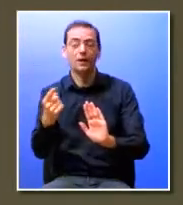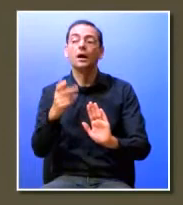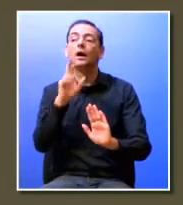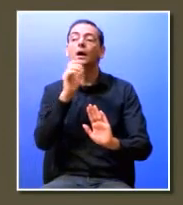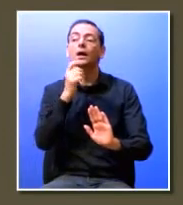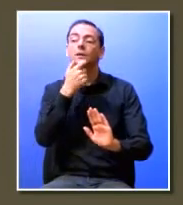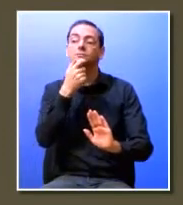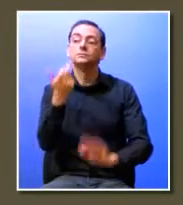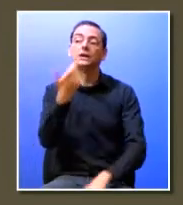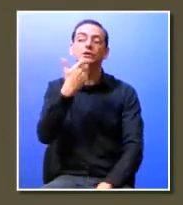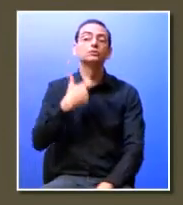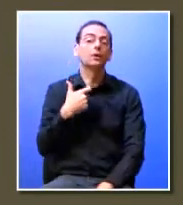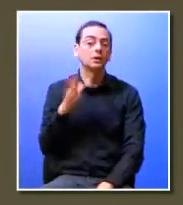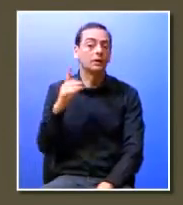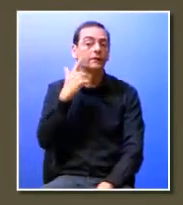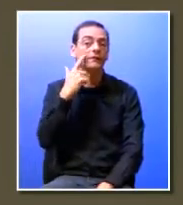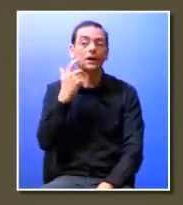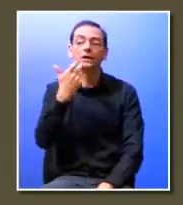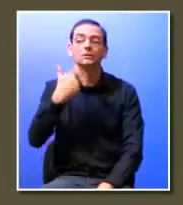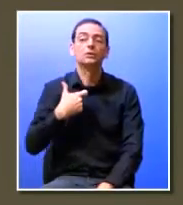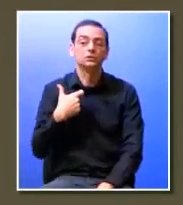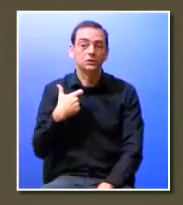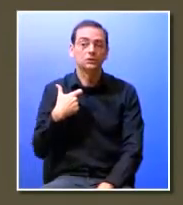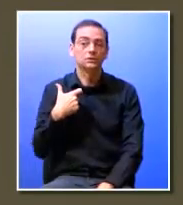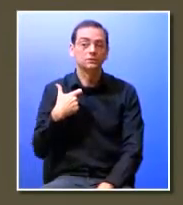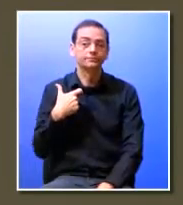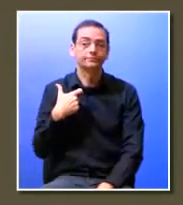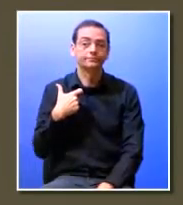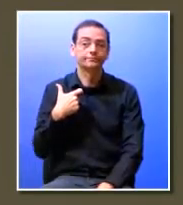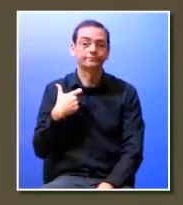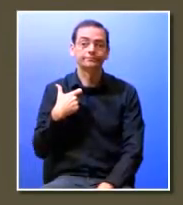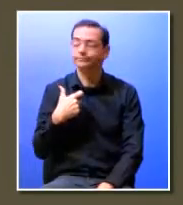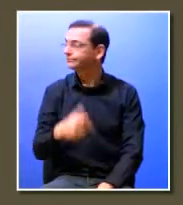responder ok? é só o desafio que deixo